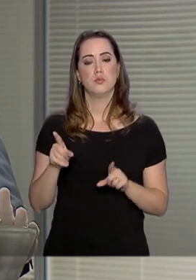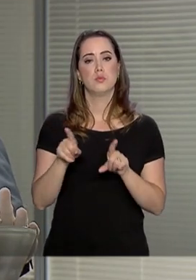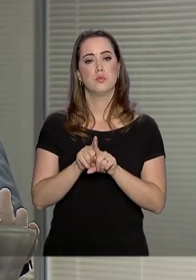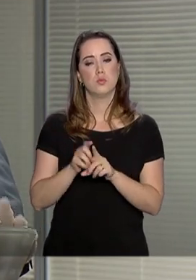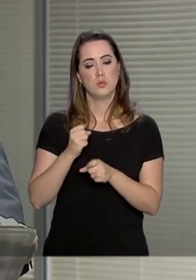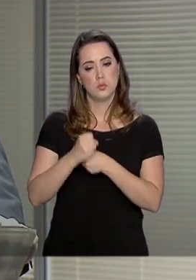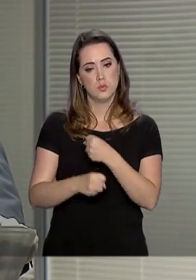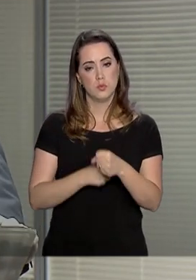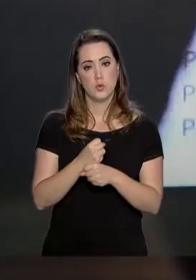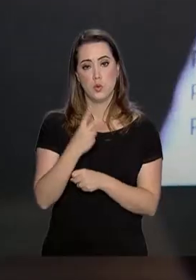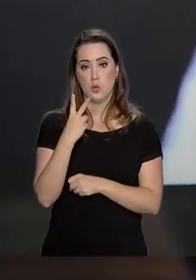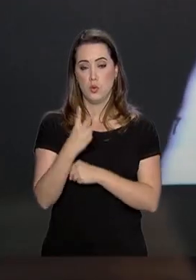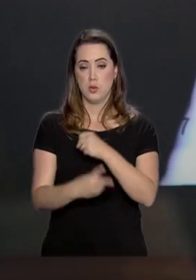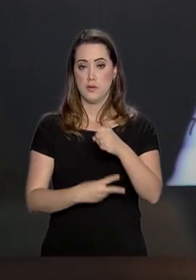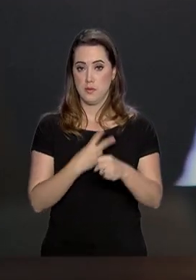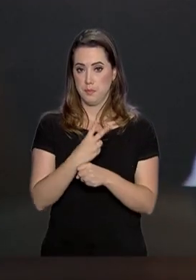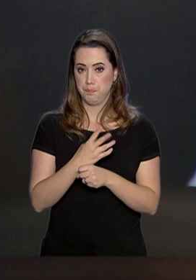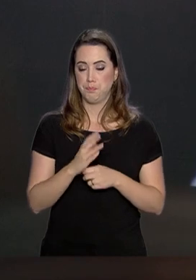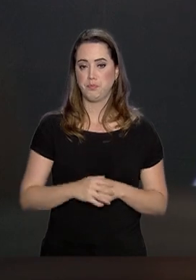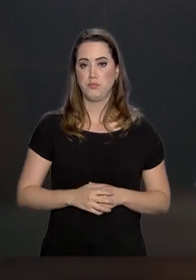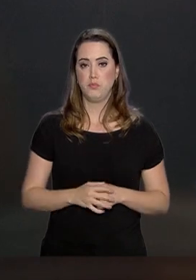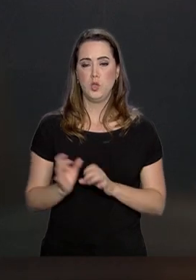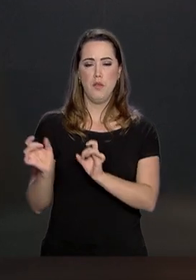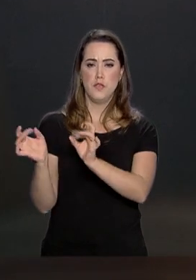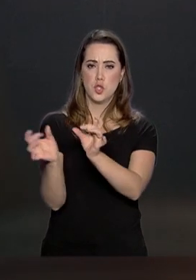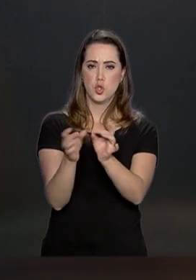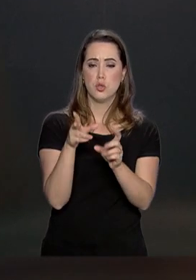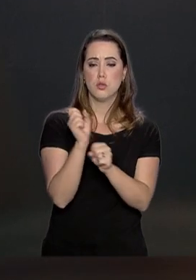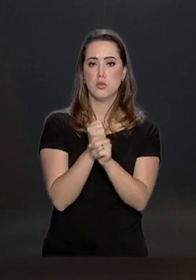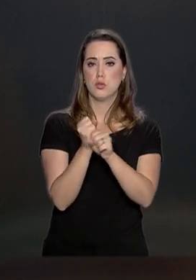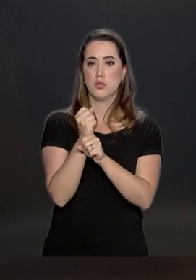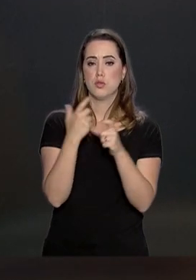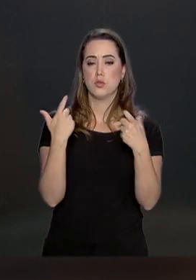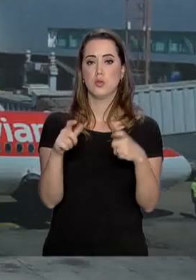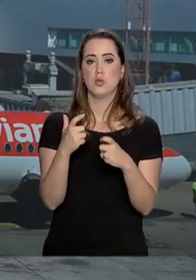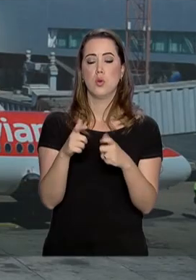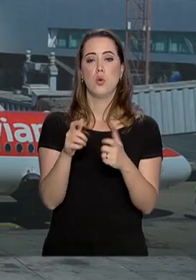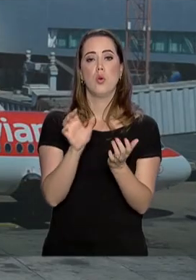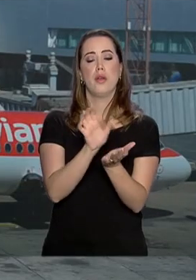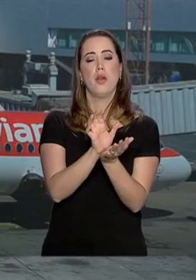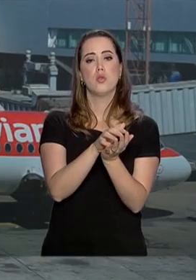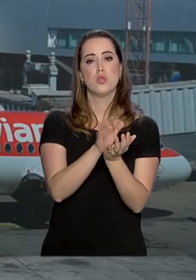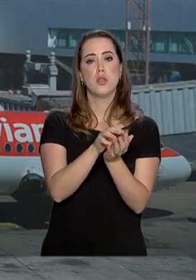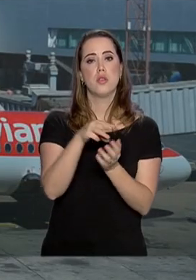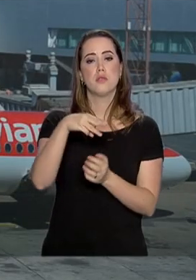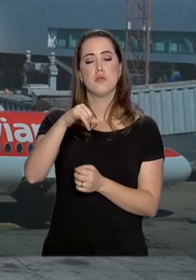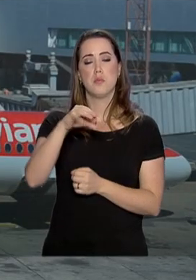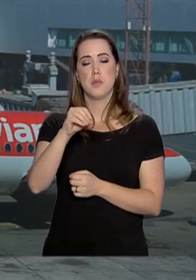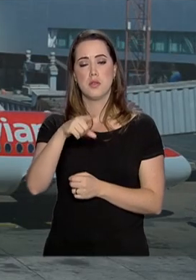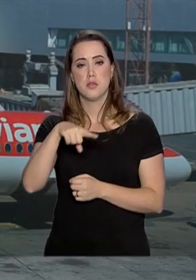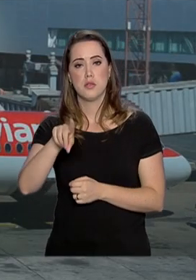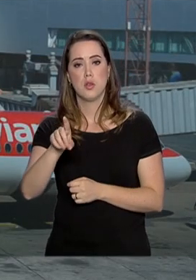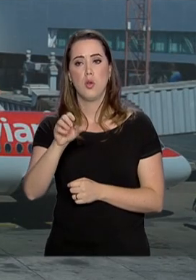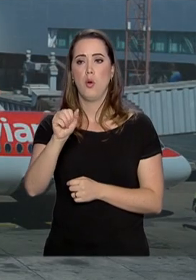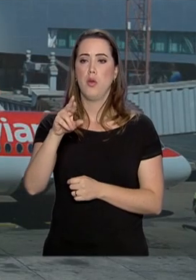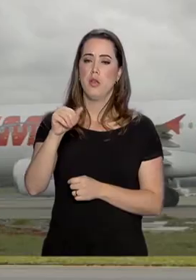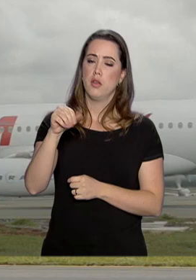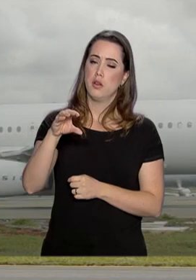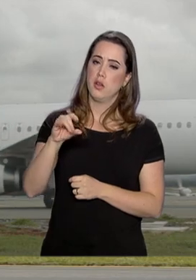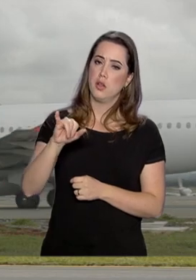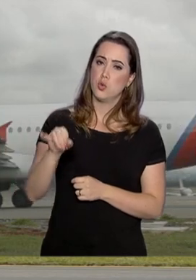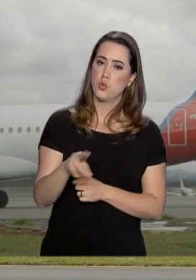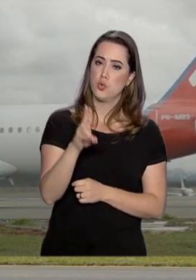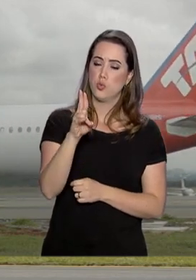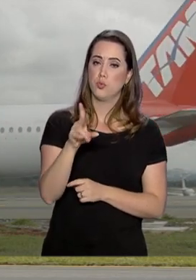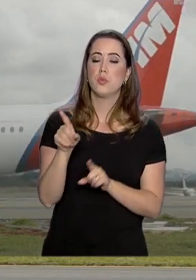nos próximos dois anos. Devem ser leiloados este ano os terminais de Recife, Maceió e Aracaju na região Nordeste